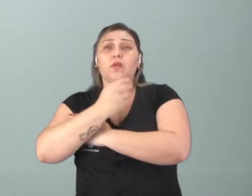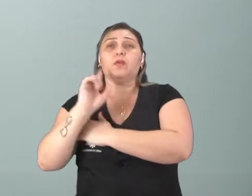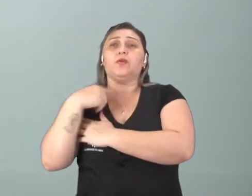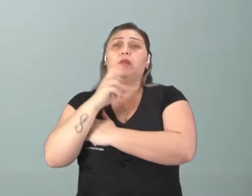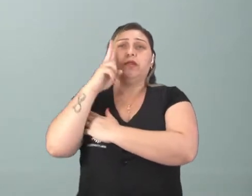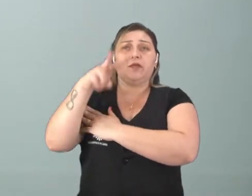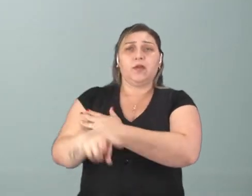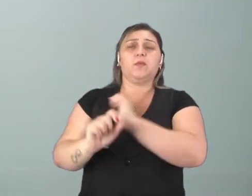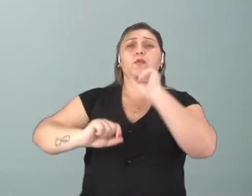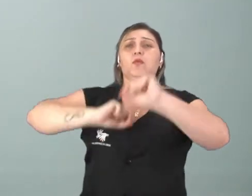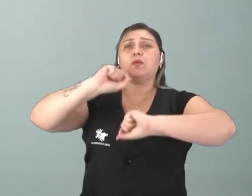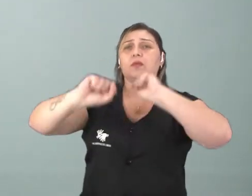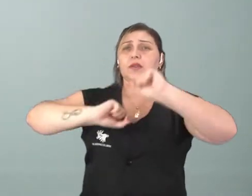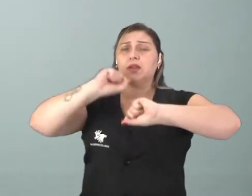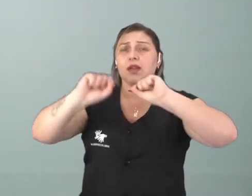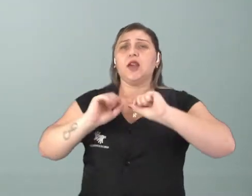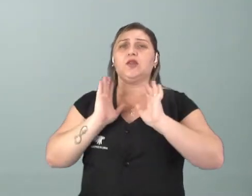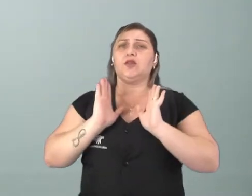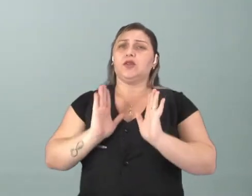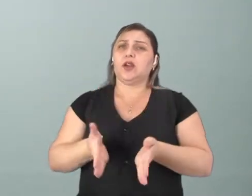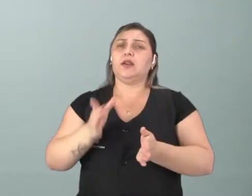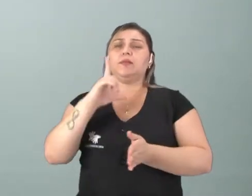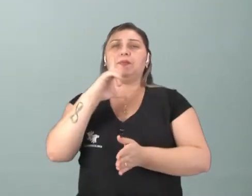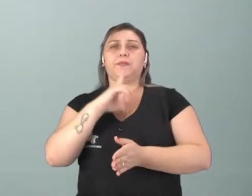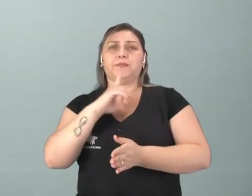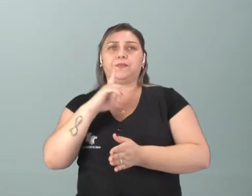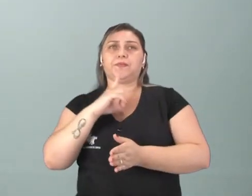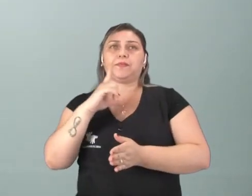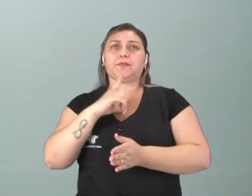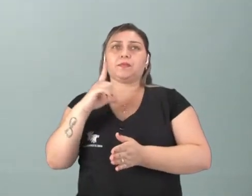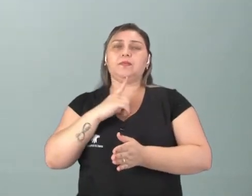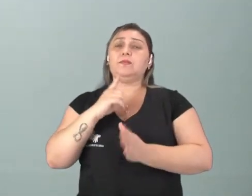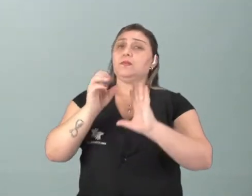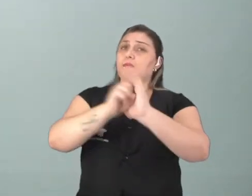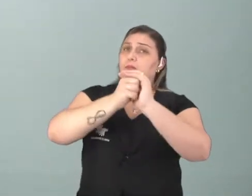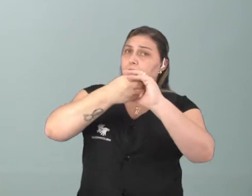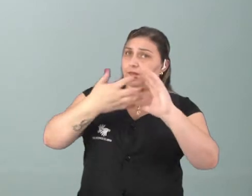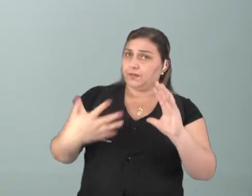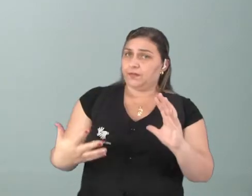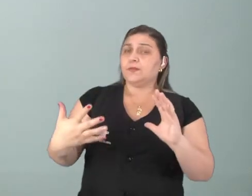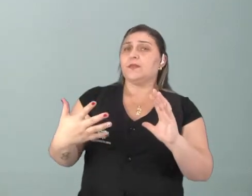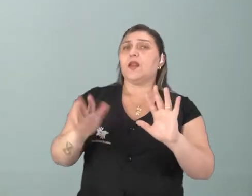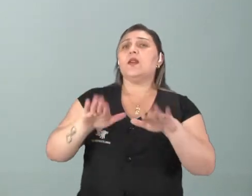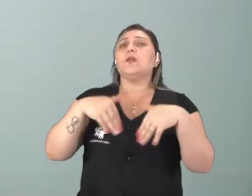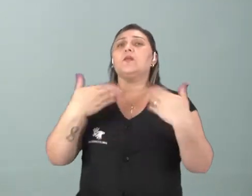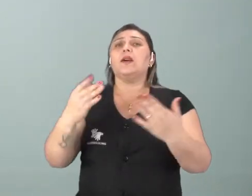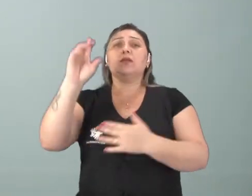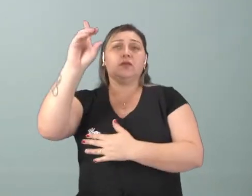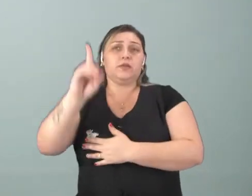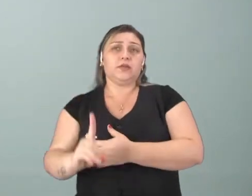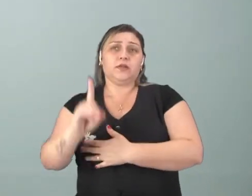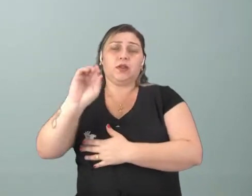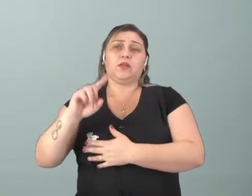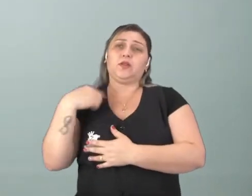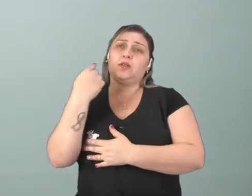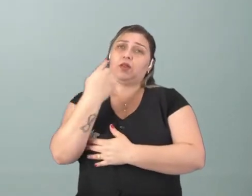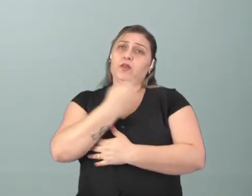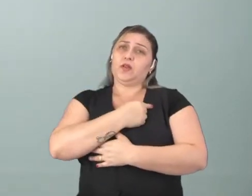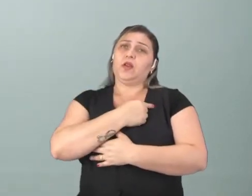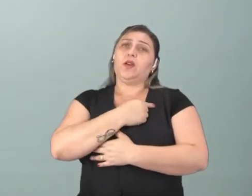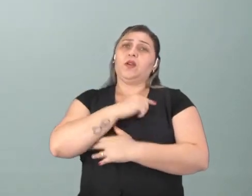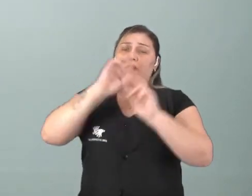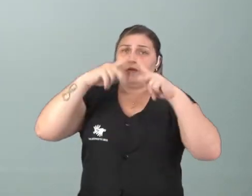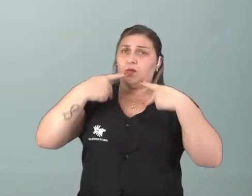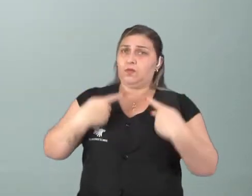gente viu que ali a gente já tinha meio que caracterizado quais seriam os direitos que nós, como humanos,